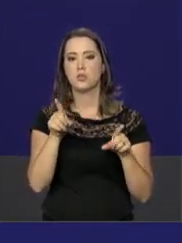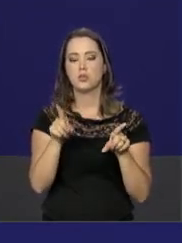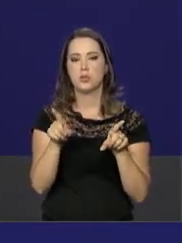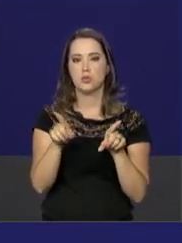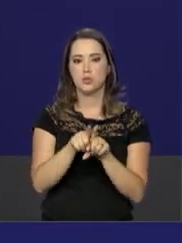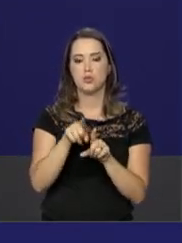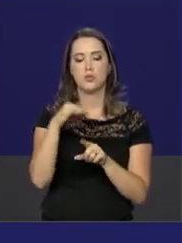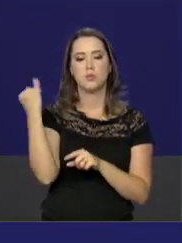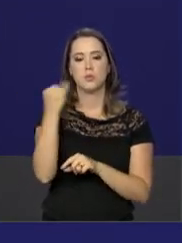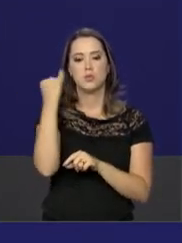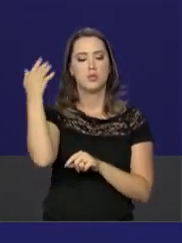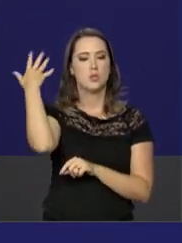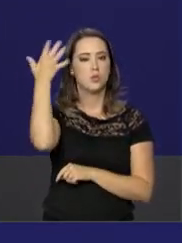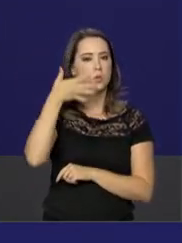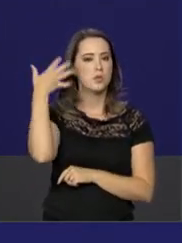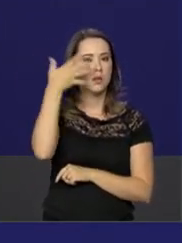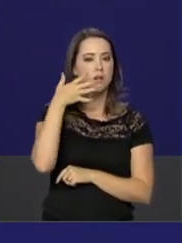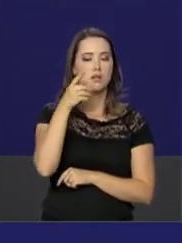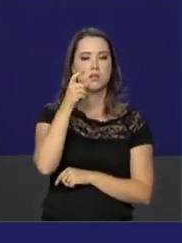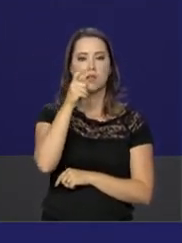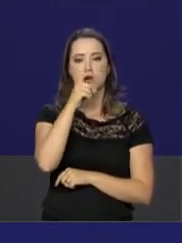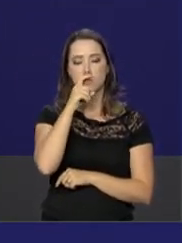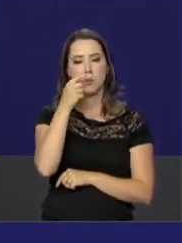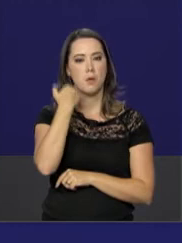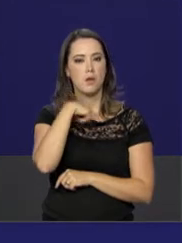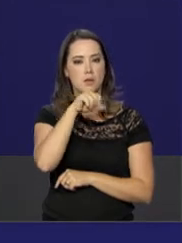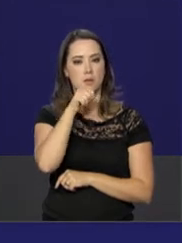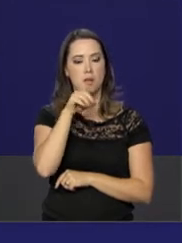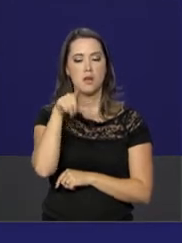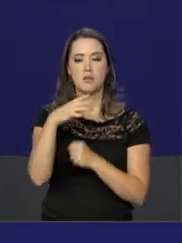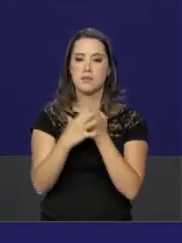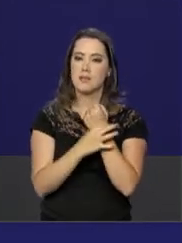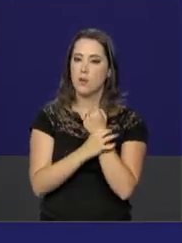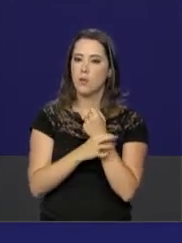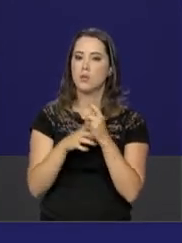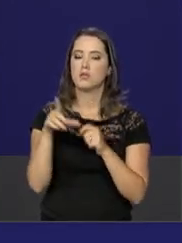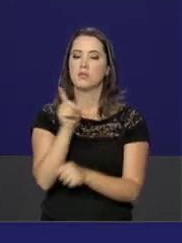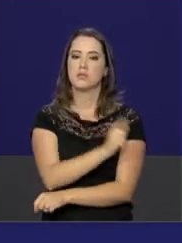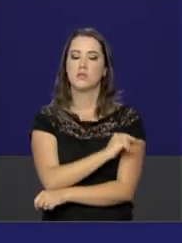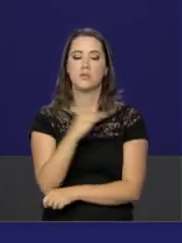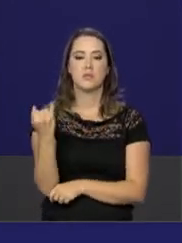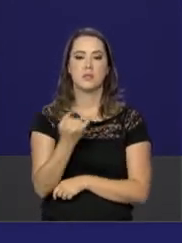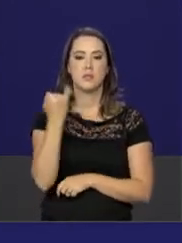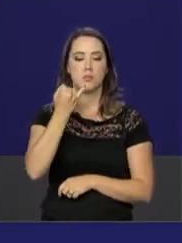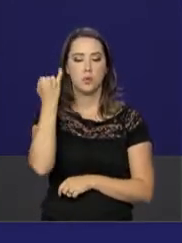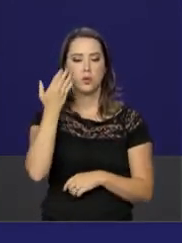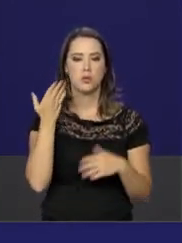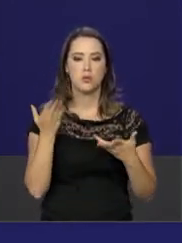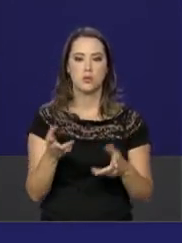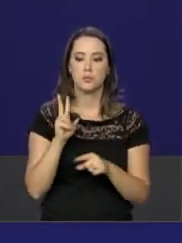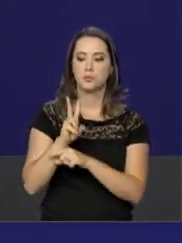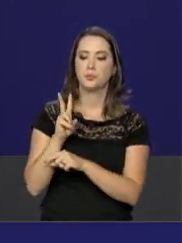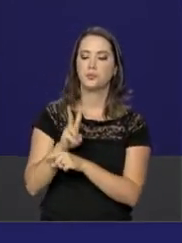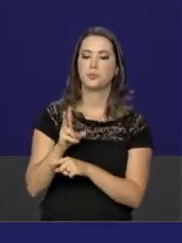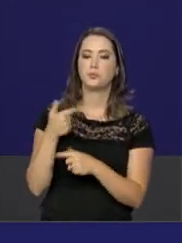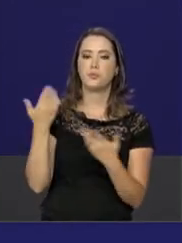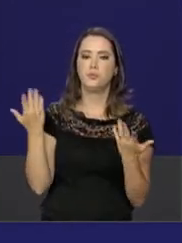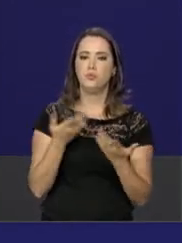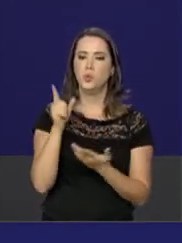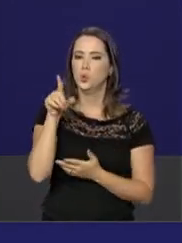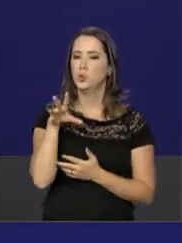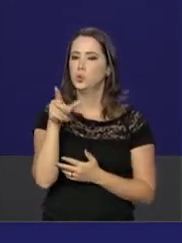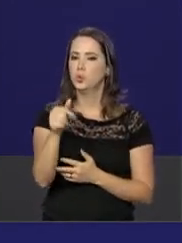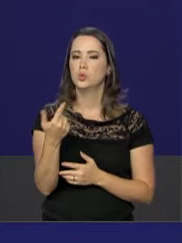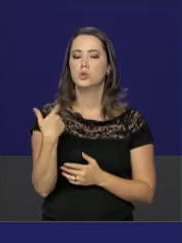esclarecer aos pais sobre a segurança da vacina, a importância da vacina para proteger. E eu acho que